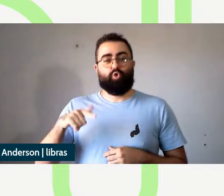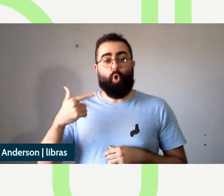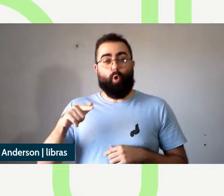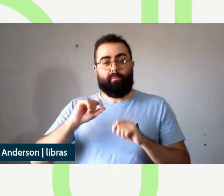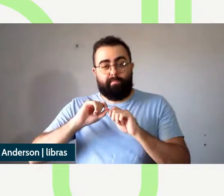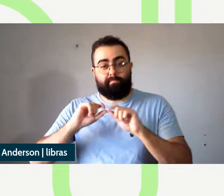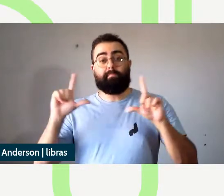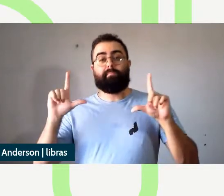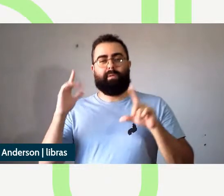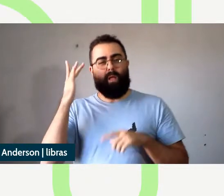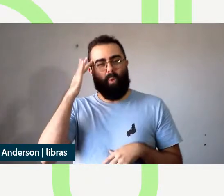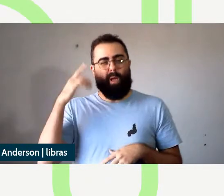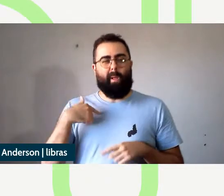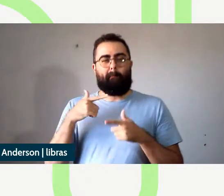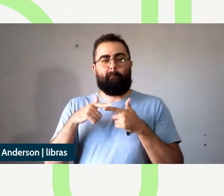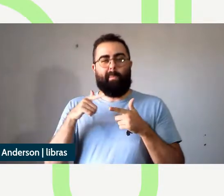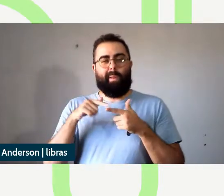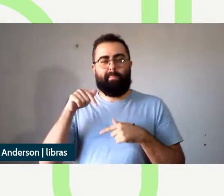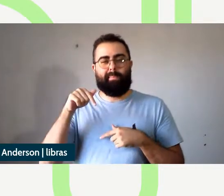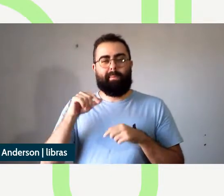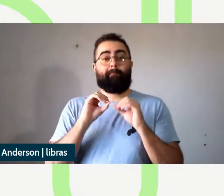acho que deu problema aqui no meu powerpoint